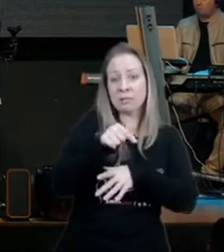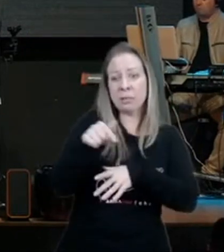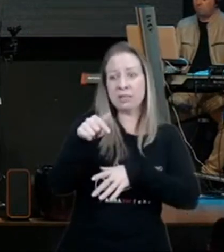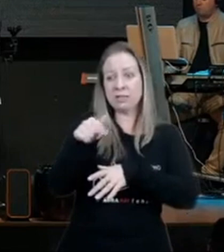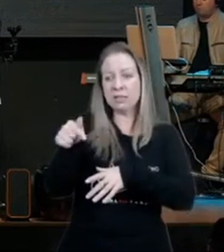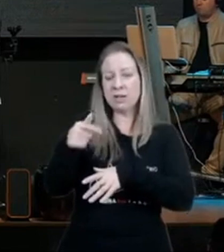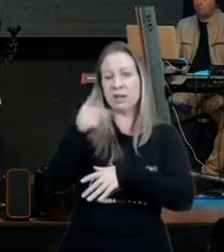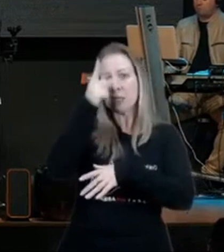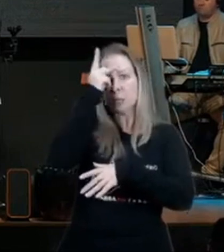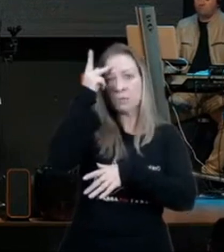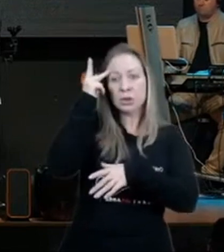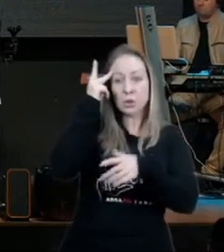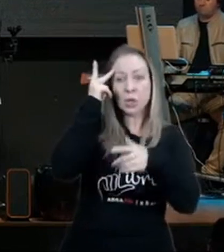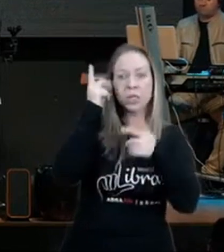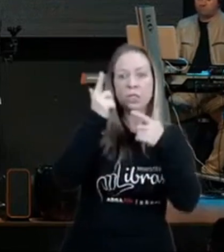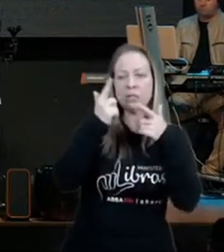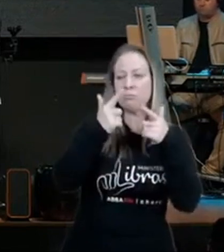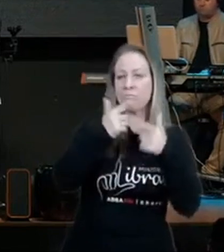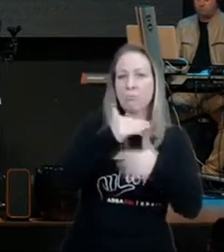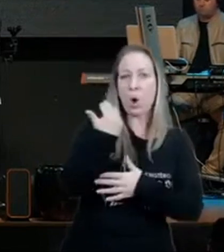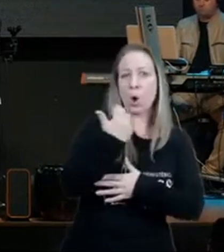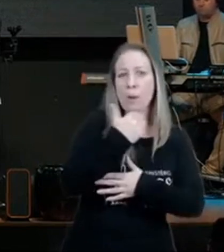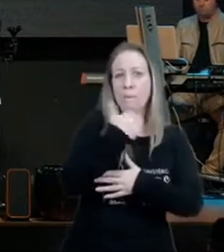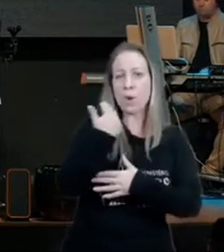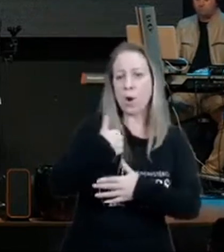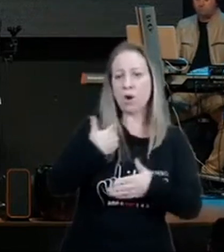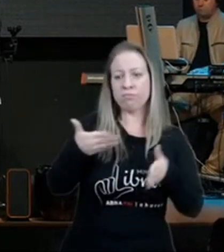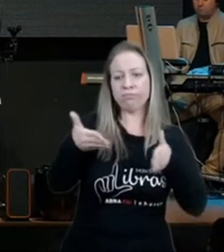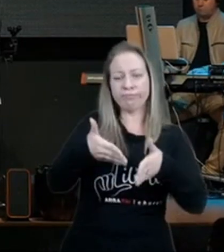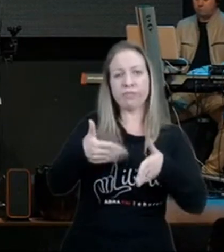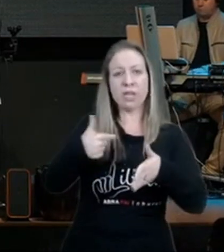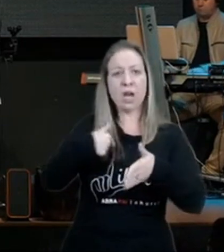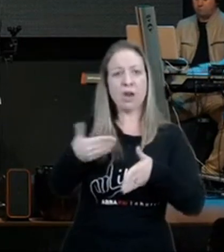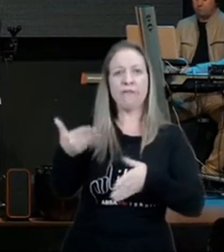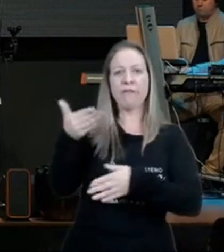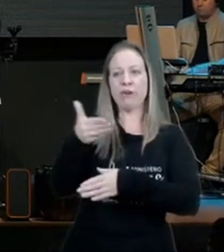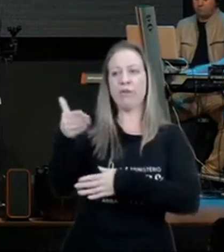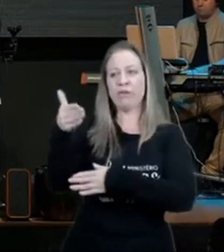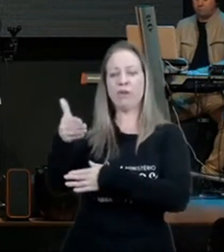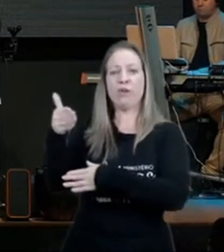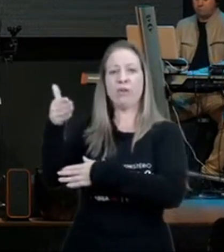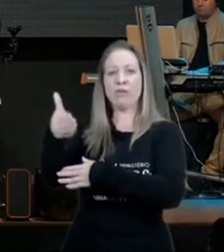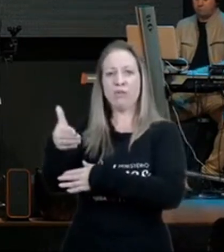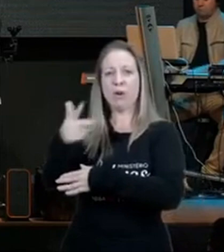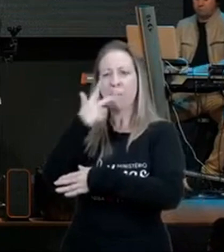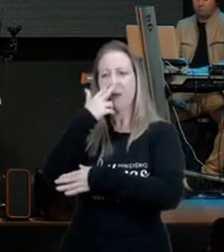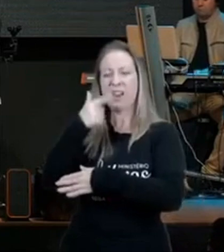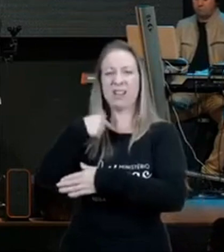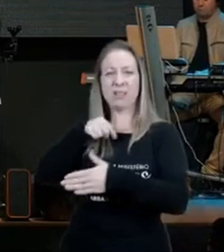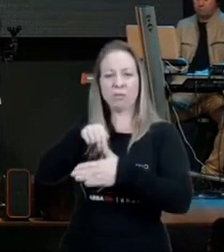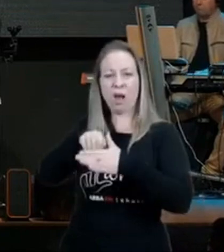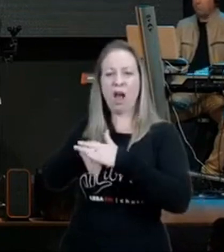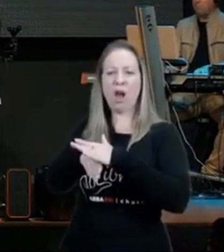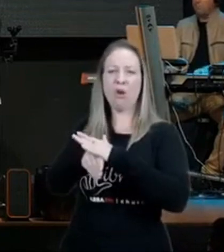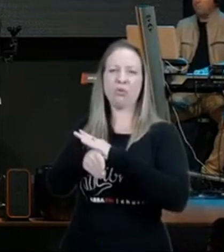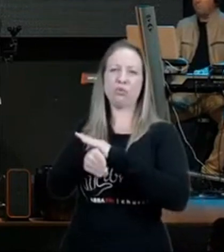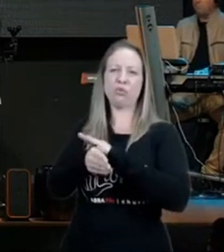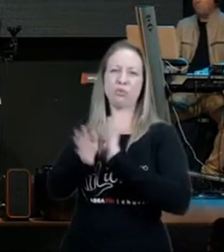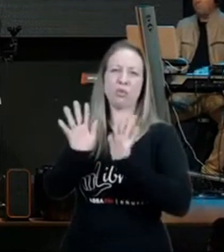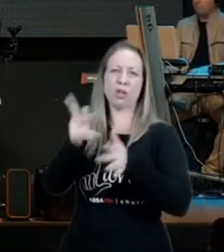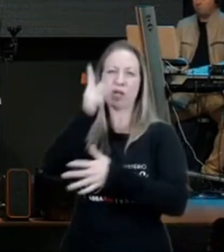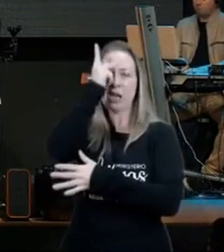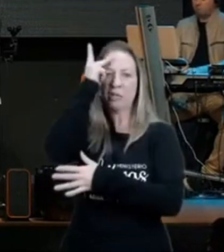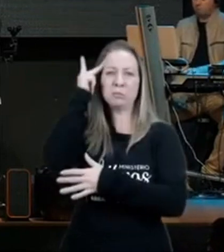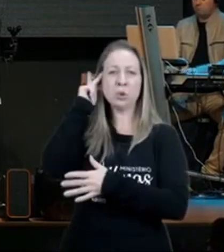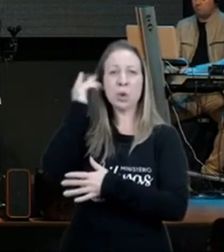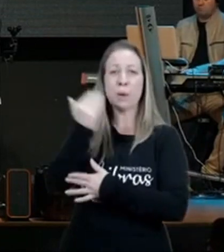começa a não chorar mais, porque é tanto velório, que aí você já está até acostumado com velório, daqui a pouco eu estou frio, de plástico, eu não